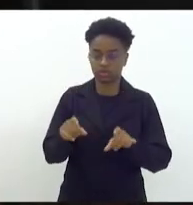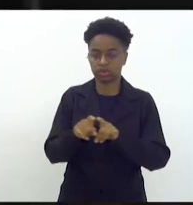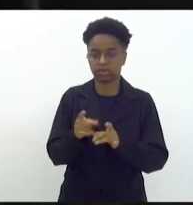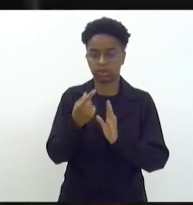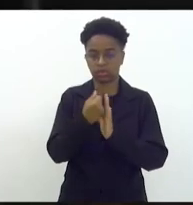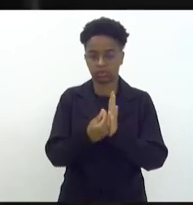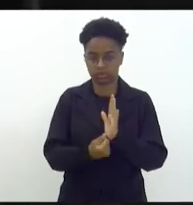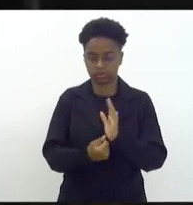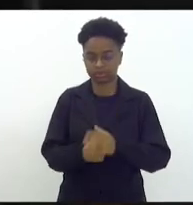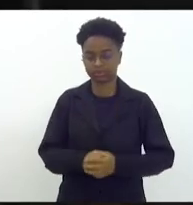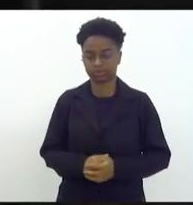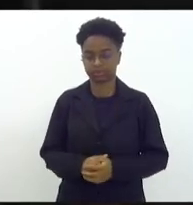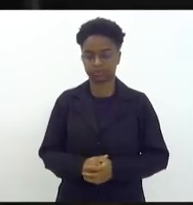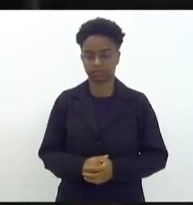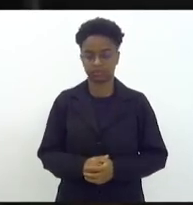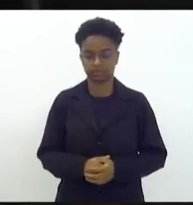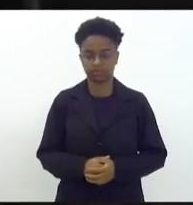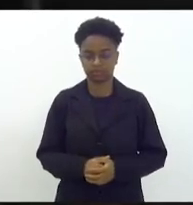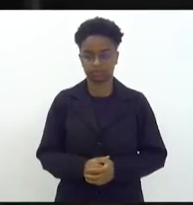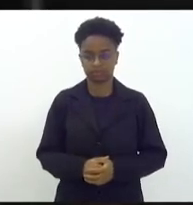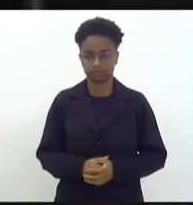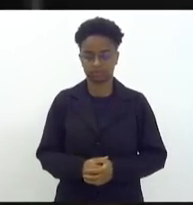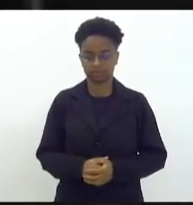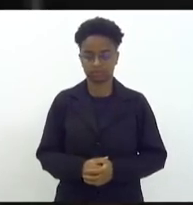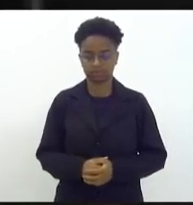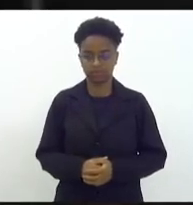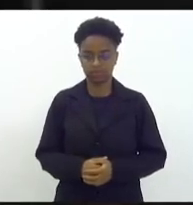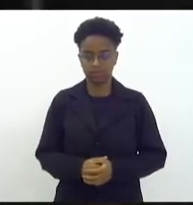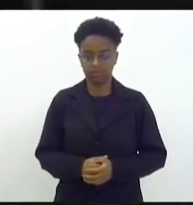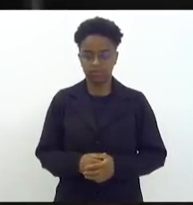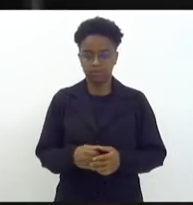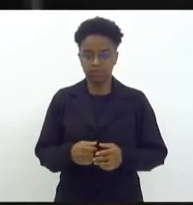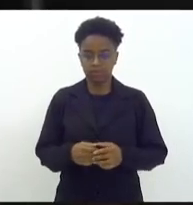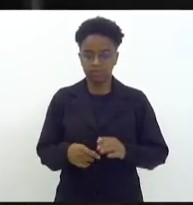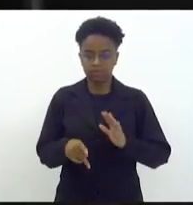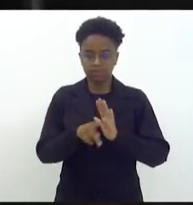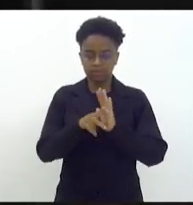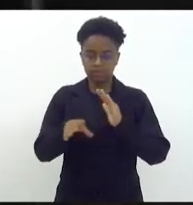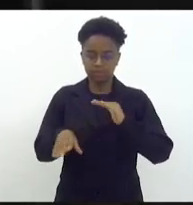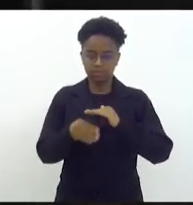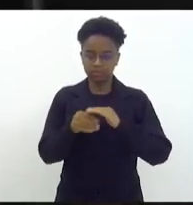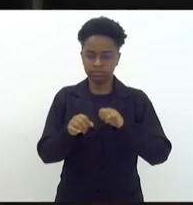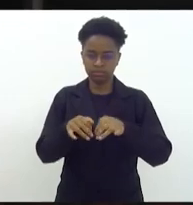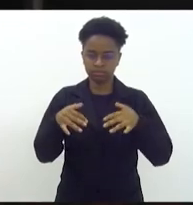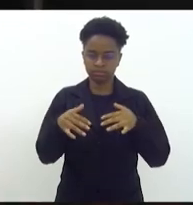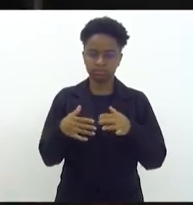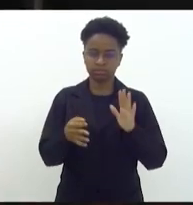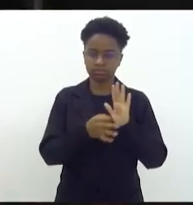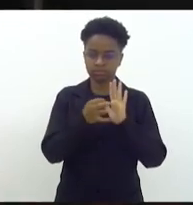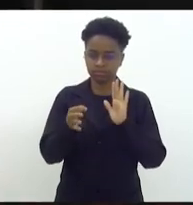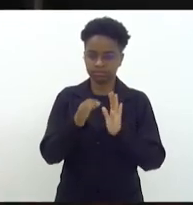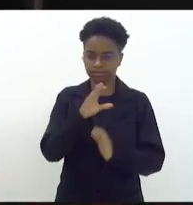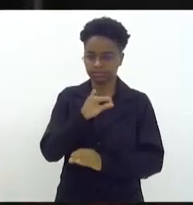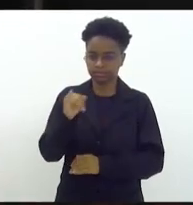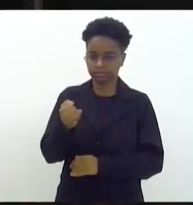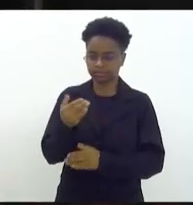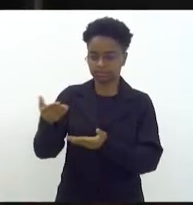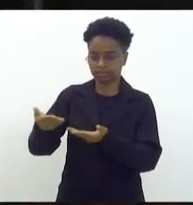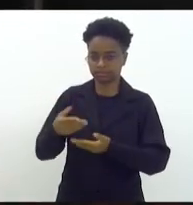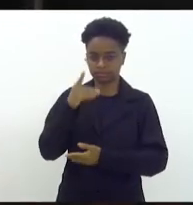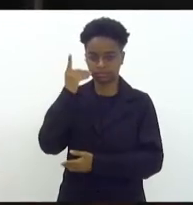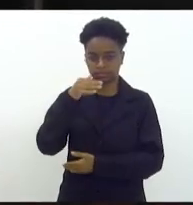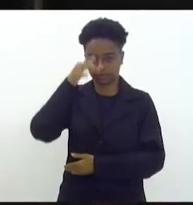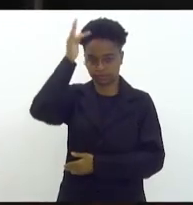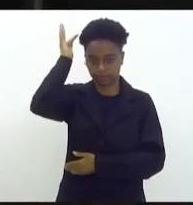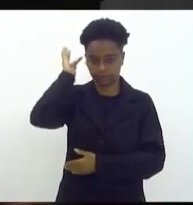orçamento, finanças, casização financeira e controle das emendas de plenário. Para emitir pareceres pela Constituição e Justiça, deputado Fred